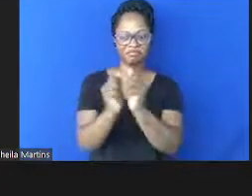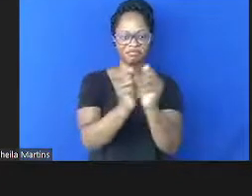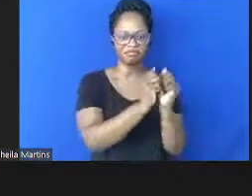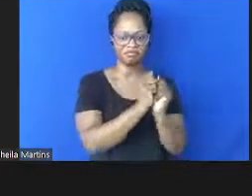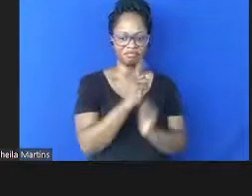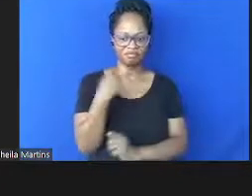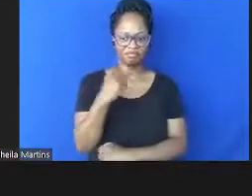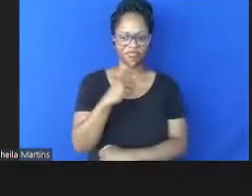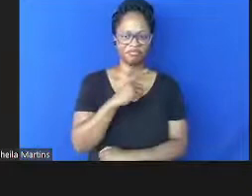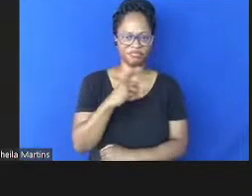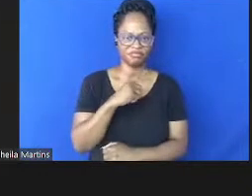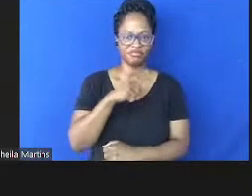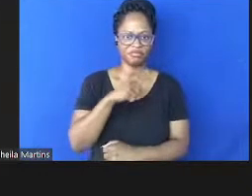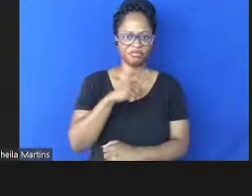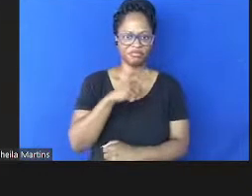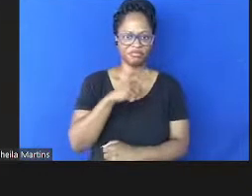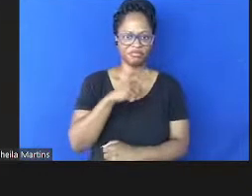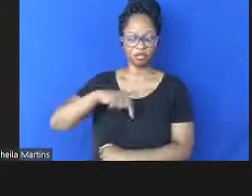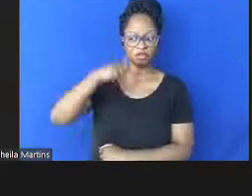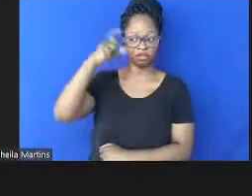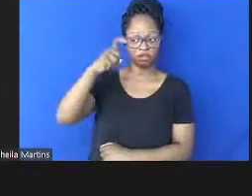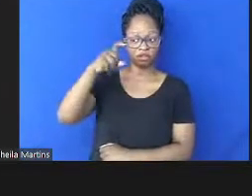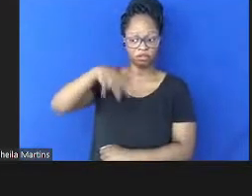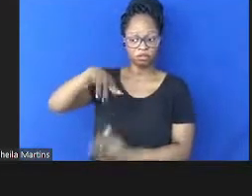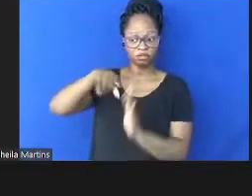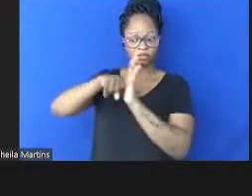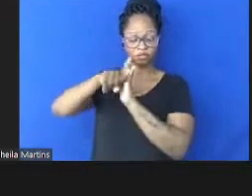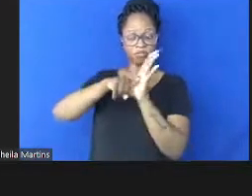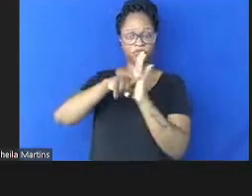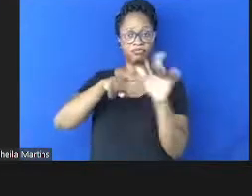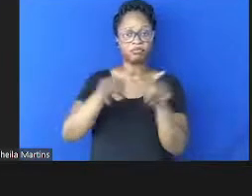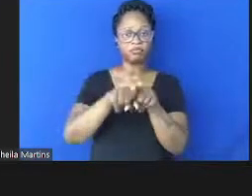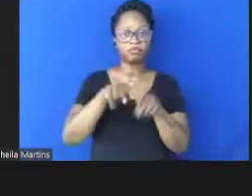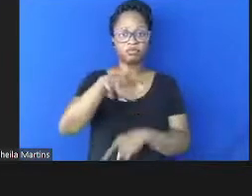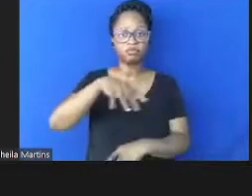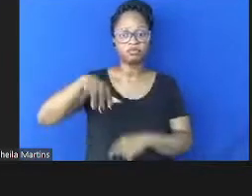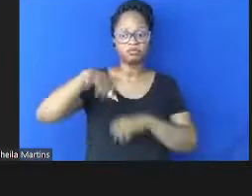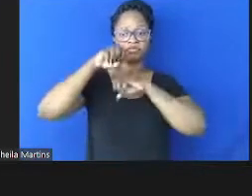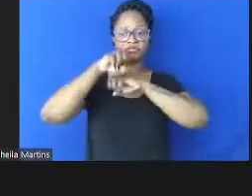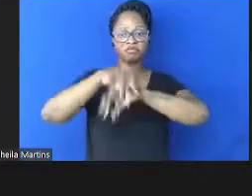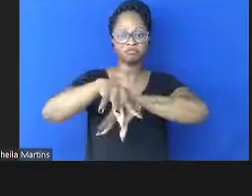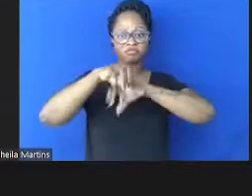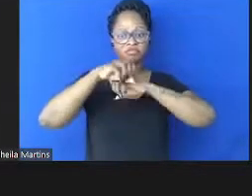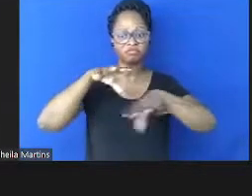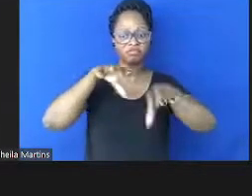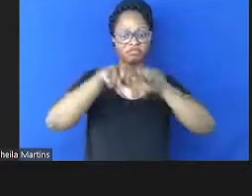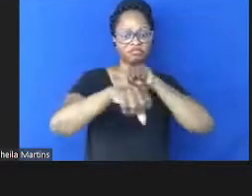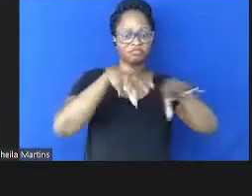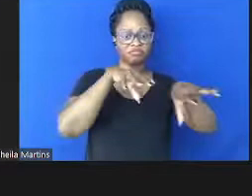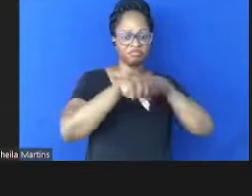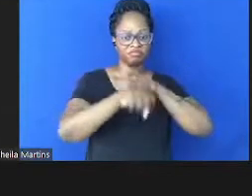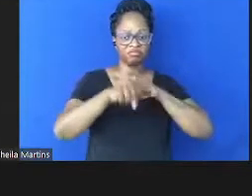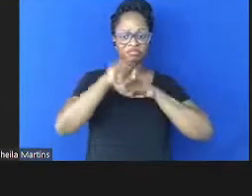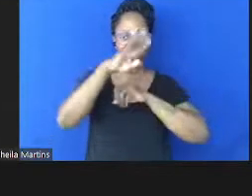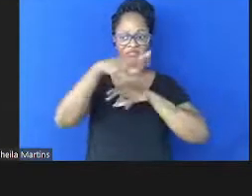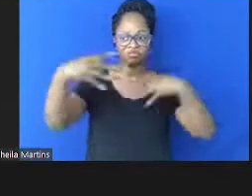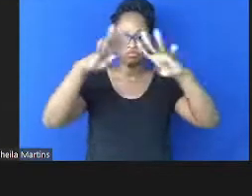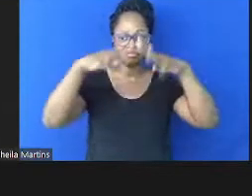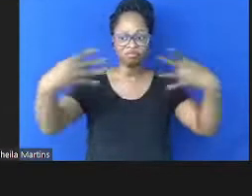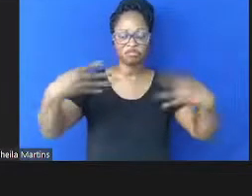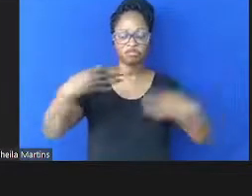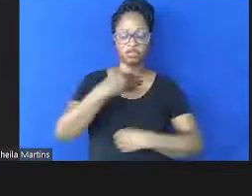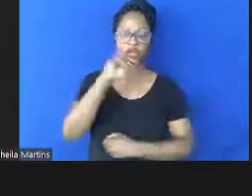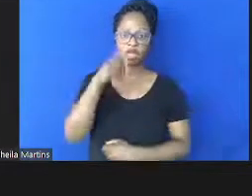com Portugal na área de pesquisa e na área de educação, de formação de quadros para os sistemas públicos de